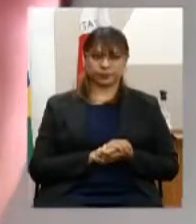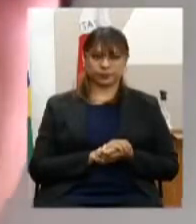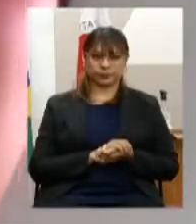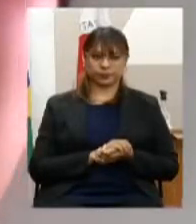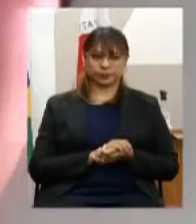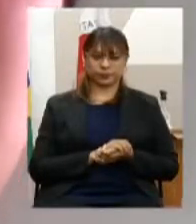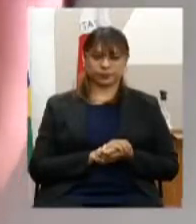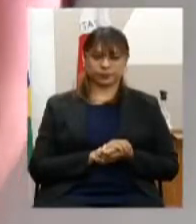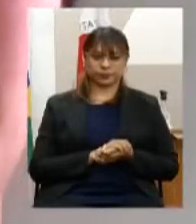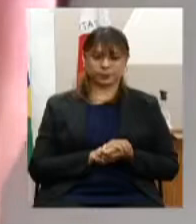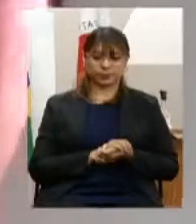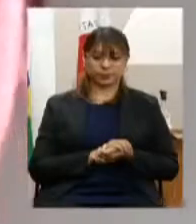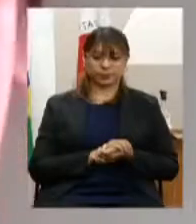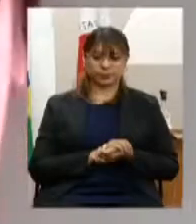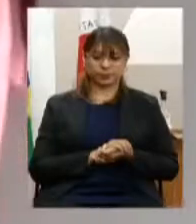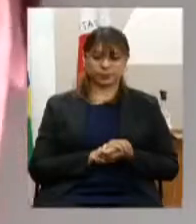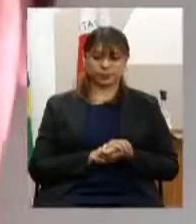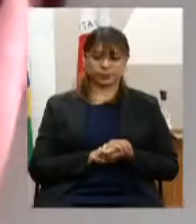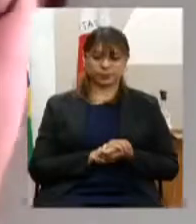foram foram